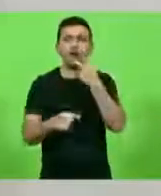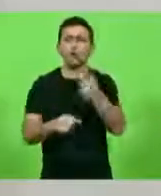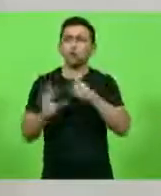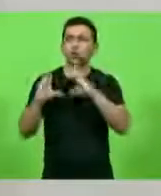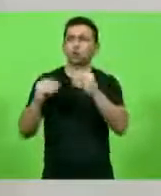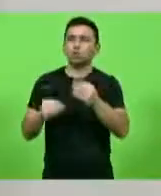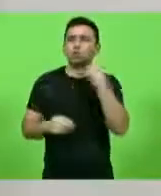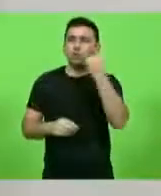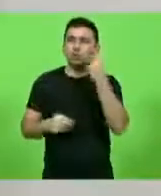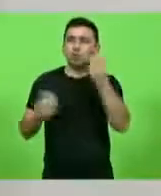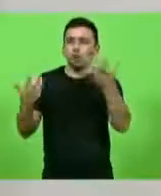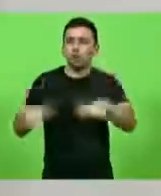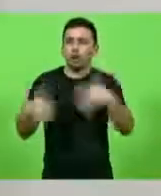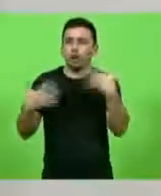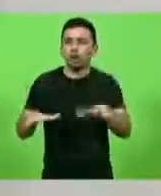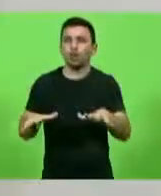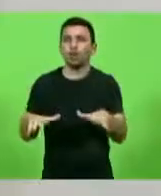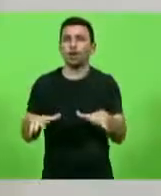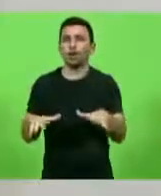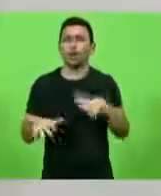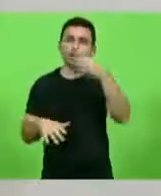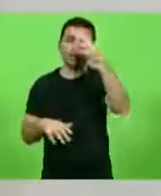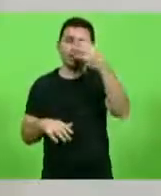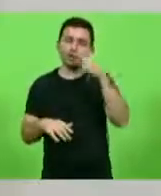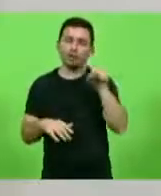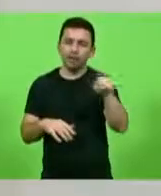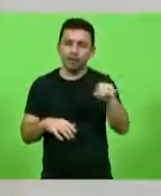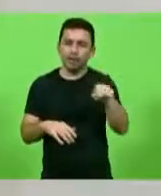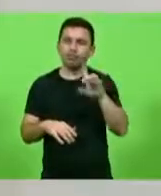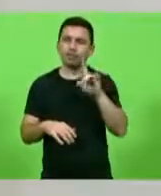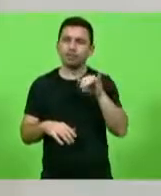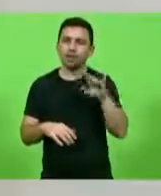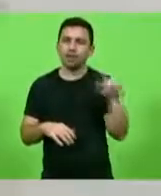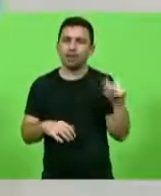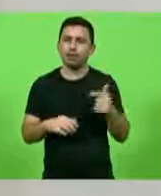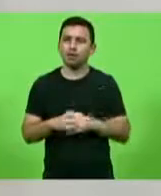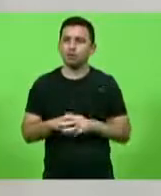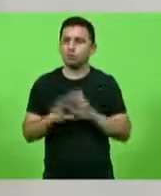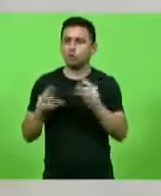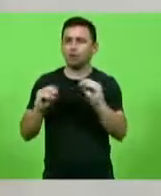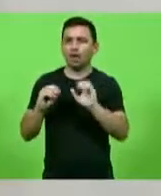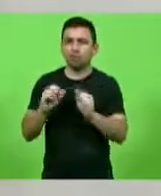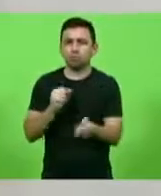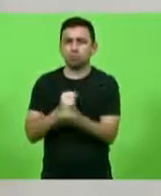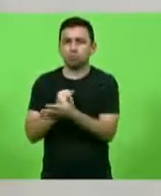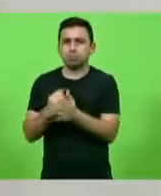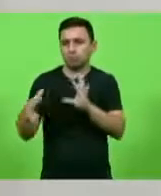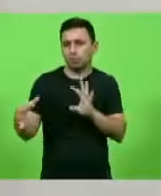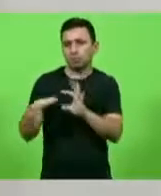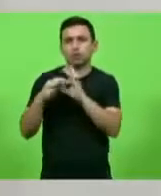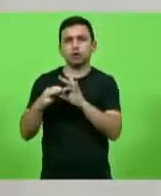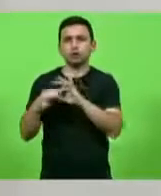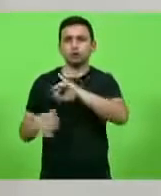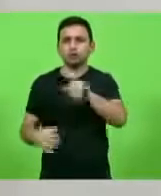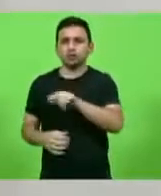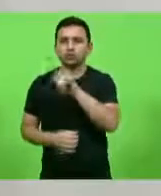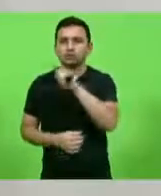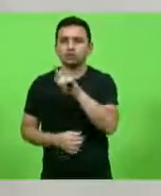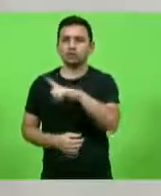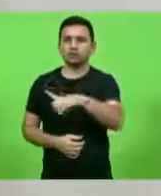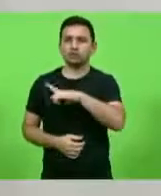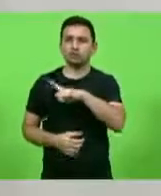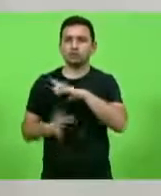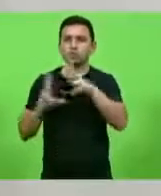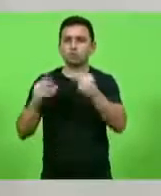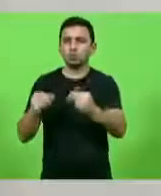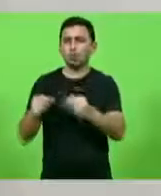aqui que não queriam a Daniela estavam envolvidos em esquema de corrupção, ligado com o presidente da Assembleia, o deputado Júlio Garcia, que todo mundo era